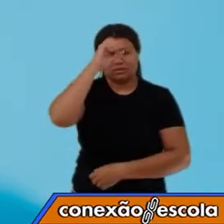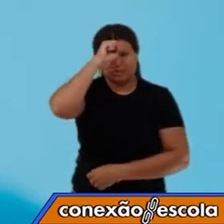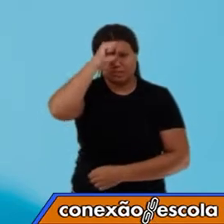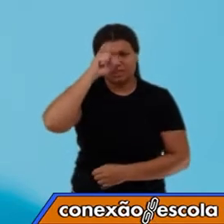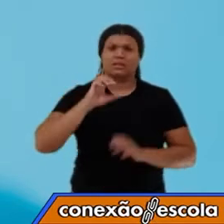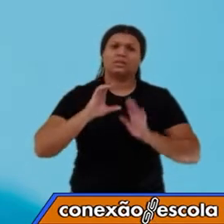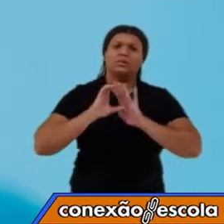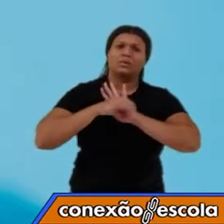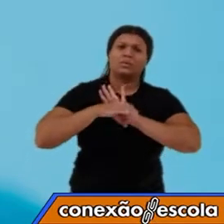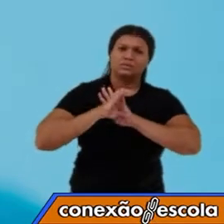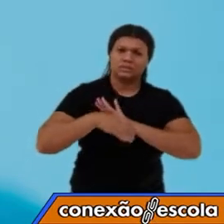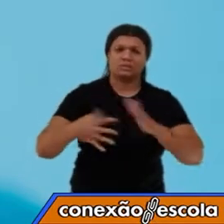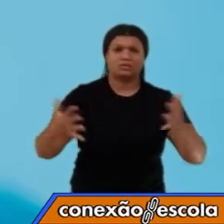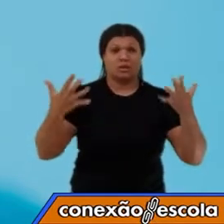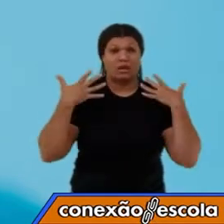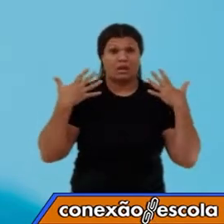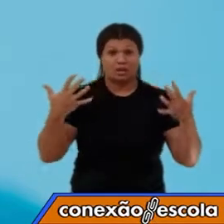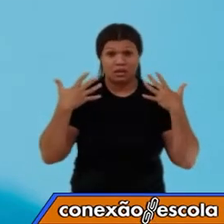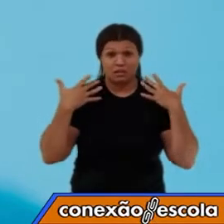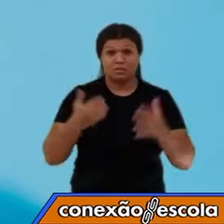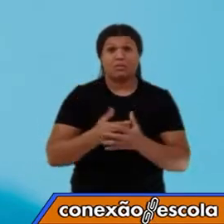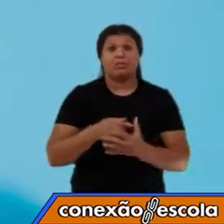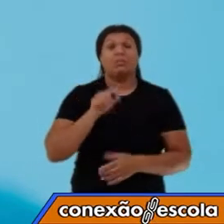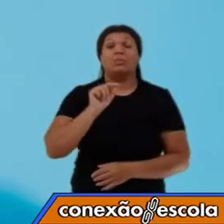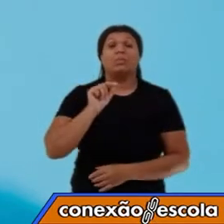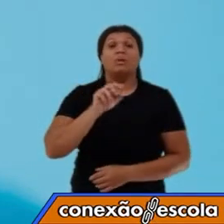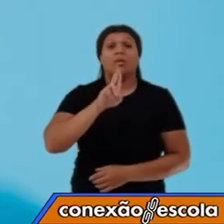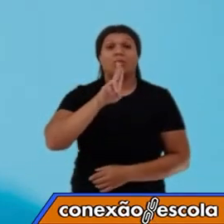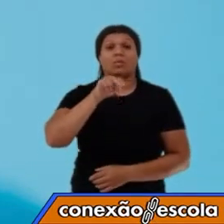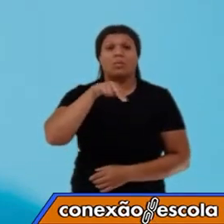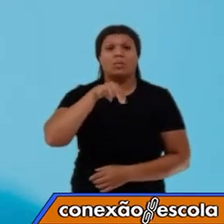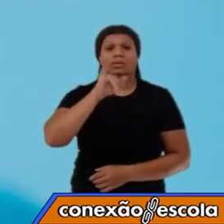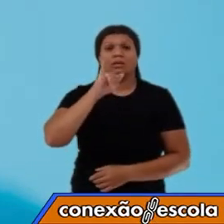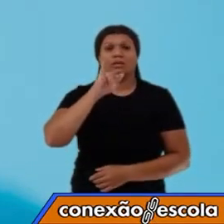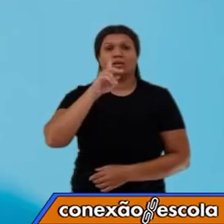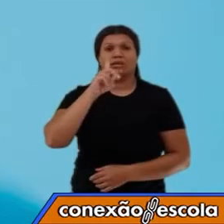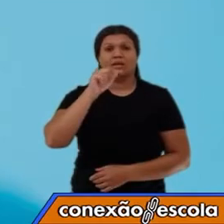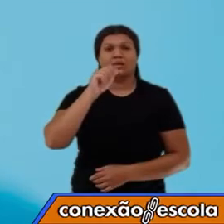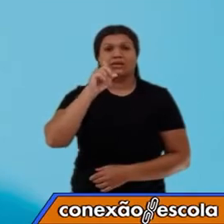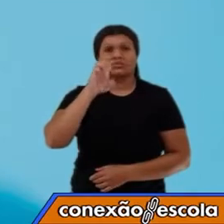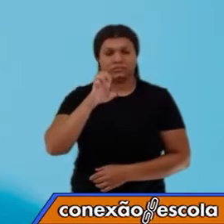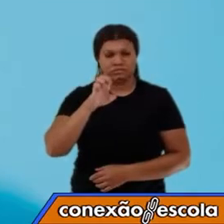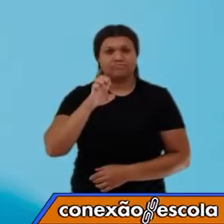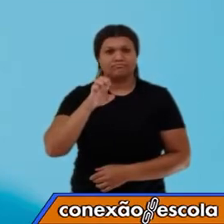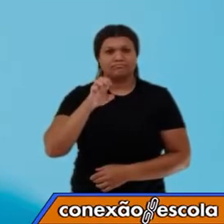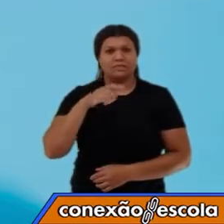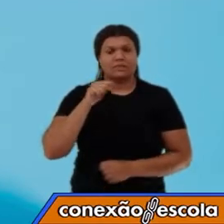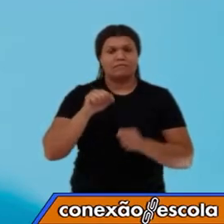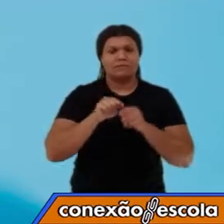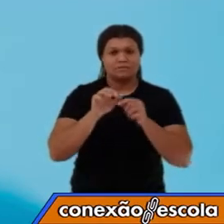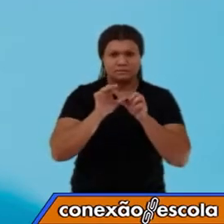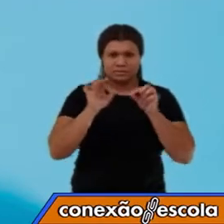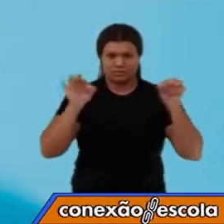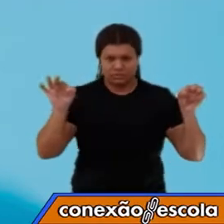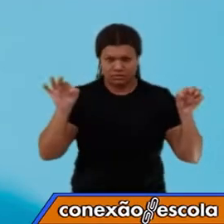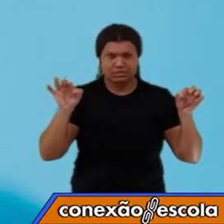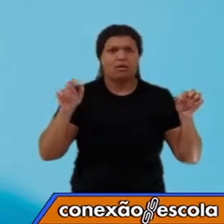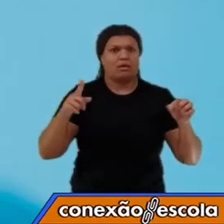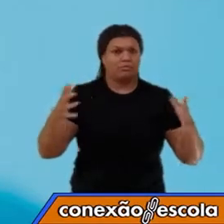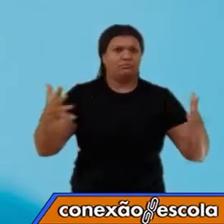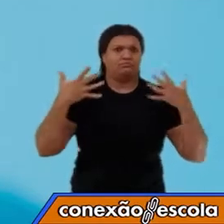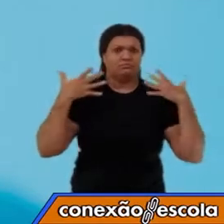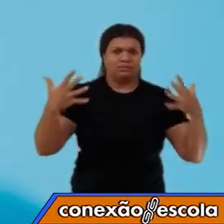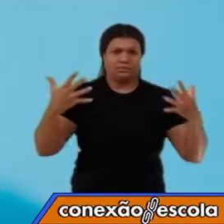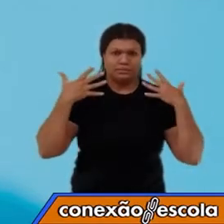conceito de calor, que a unidade de medida dessa grandeza, a grandeza, o calor, é o diálogo, certo? E